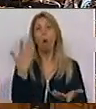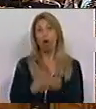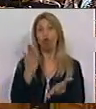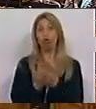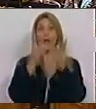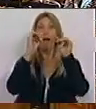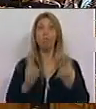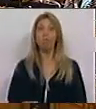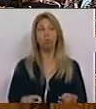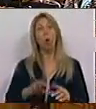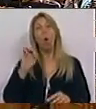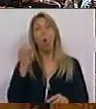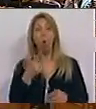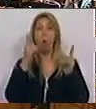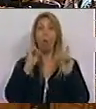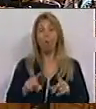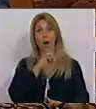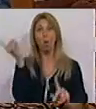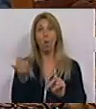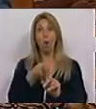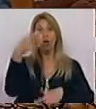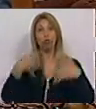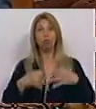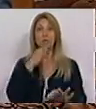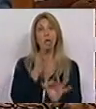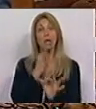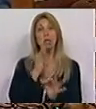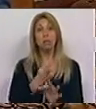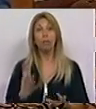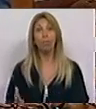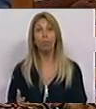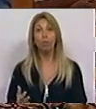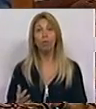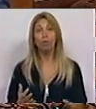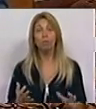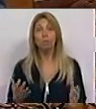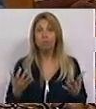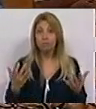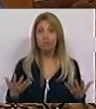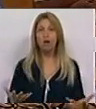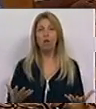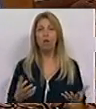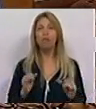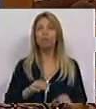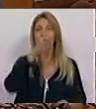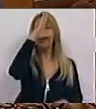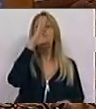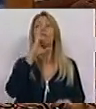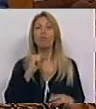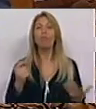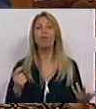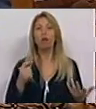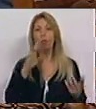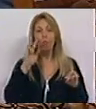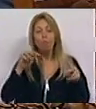abertura do ano judicial em Setembro. Neste momento, é um Governo que se tornou vítima